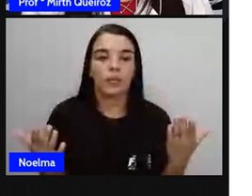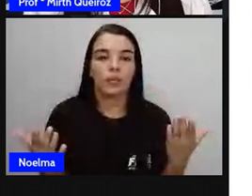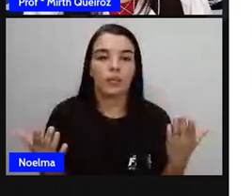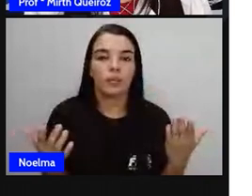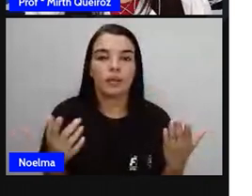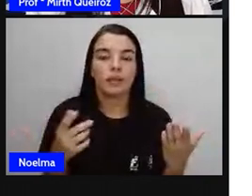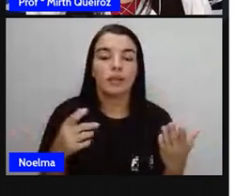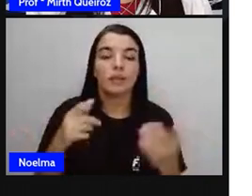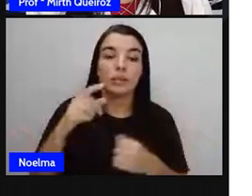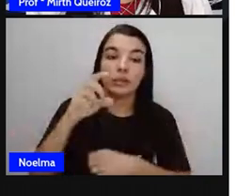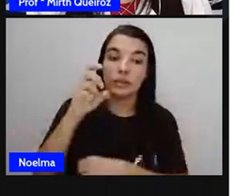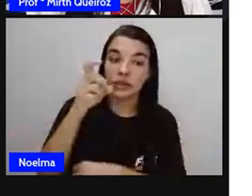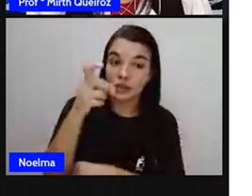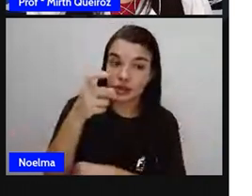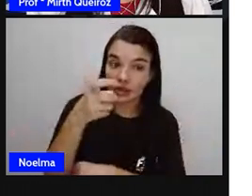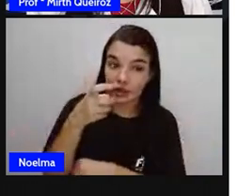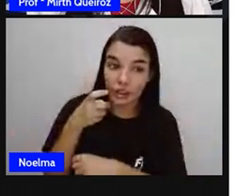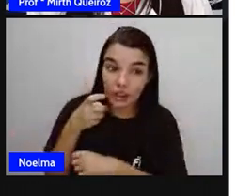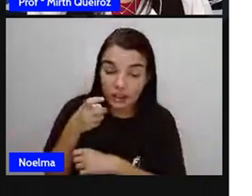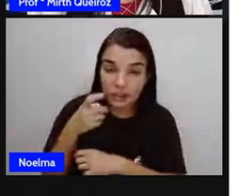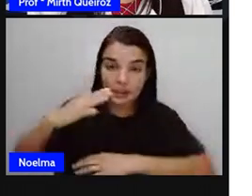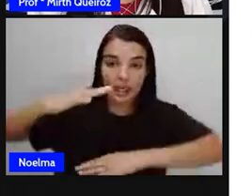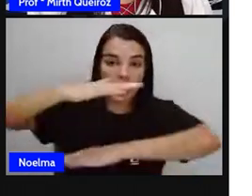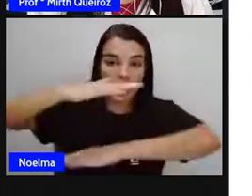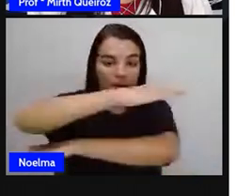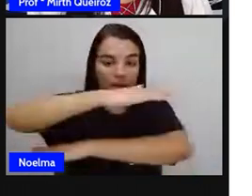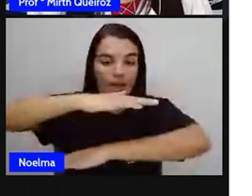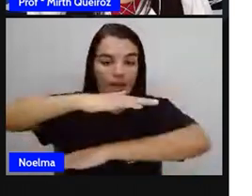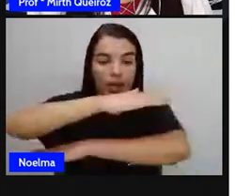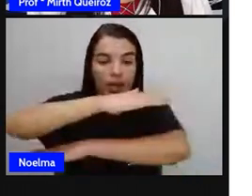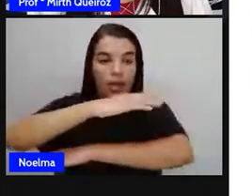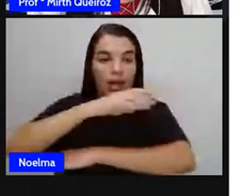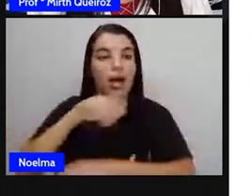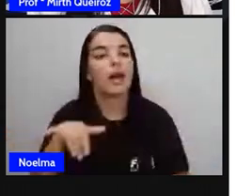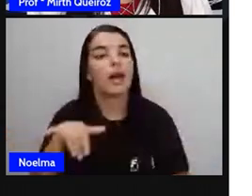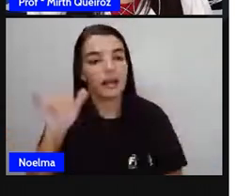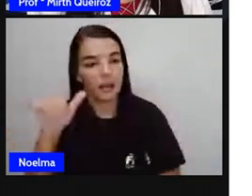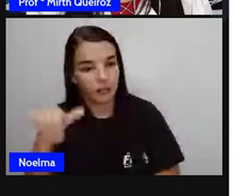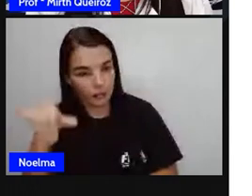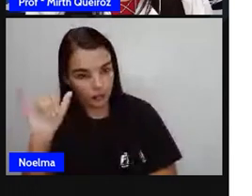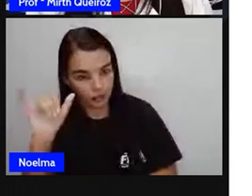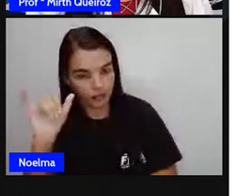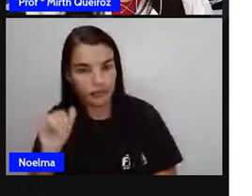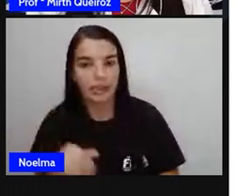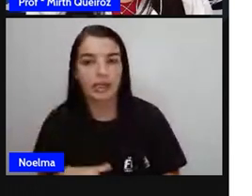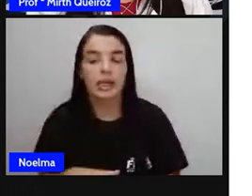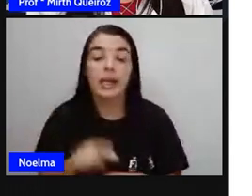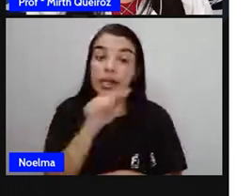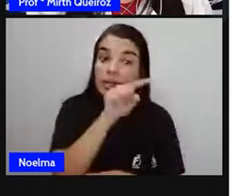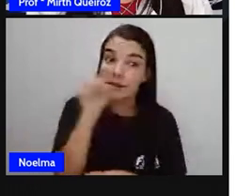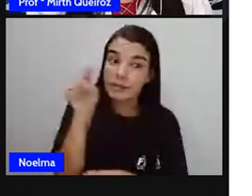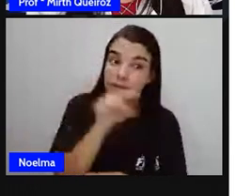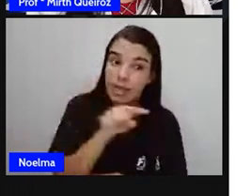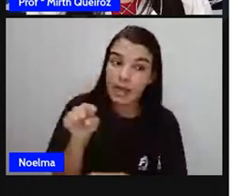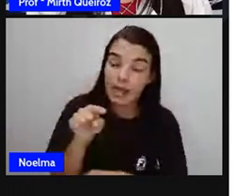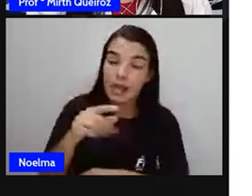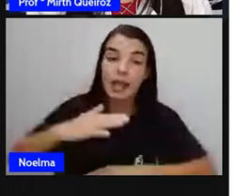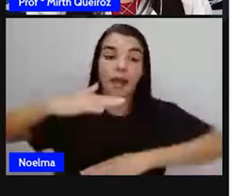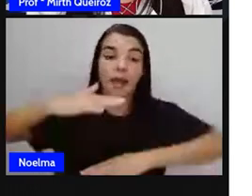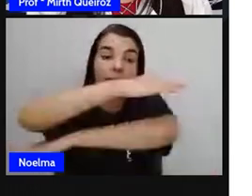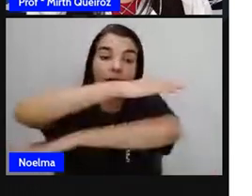A rua X, ela é paralela a que rua? A rua Y. E a rua Z é